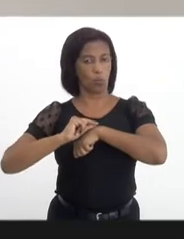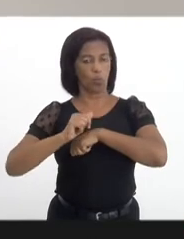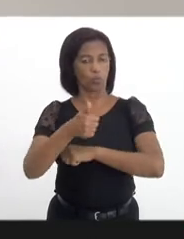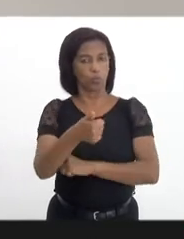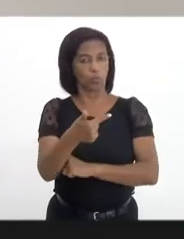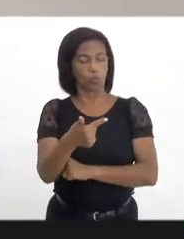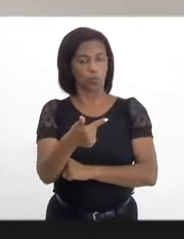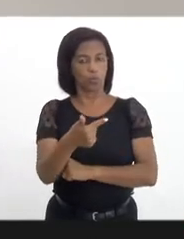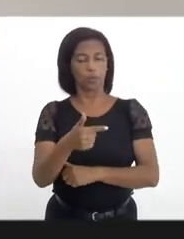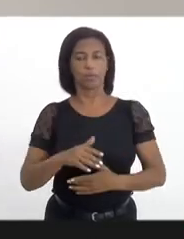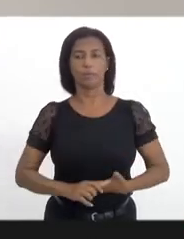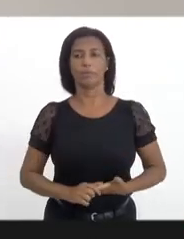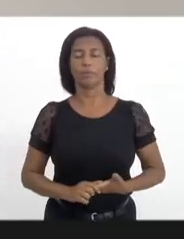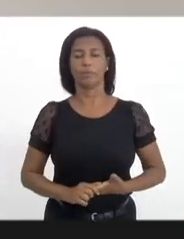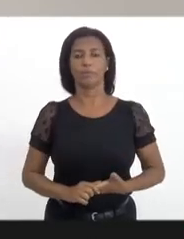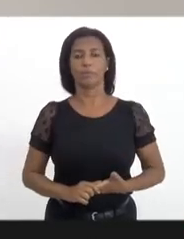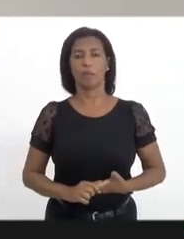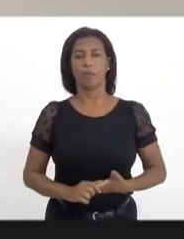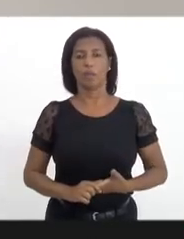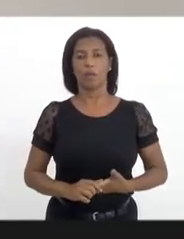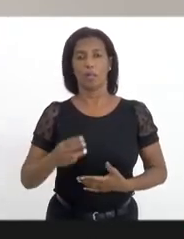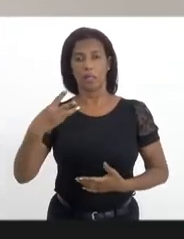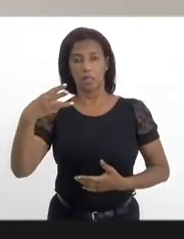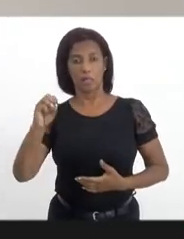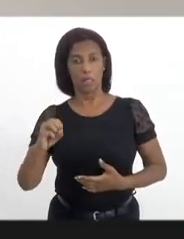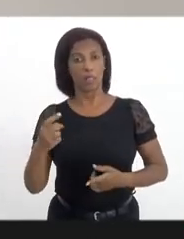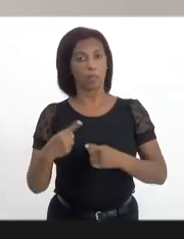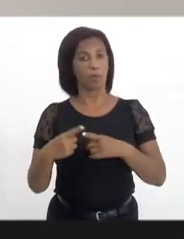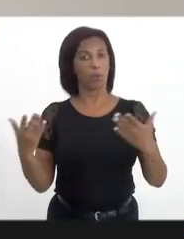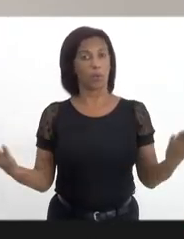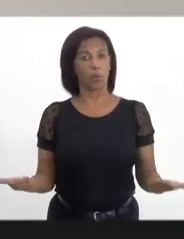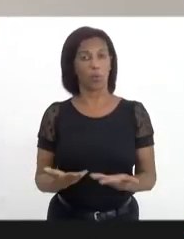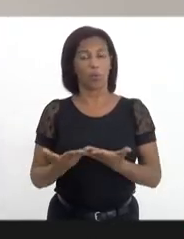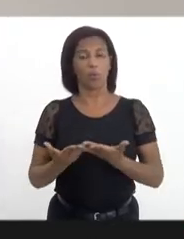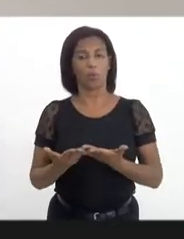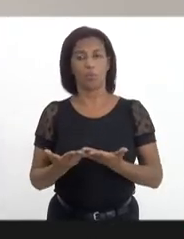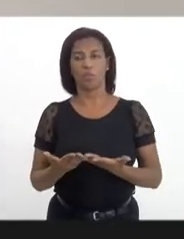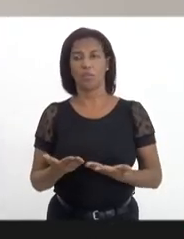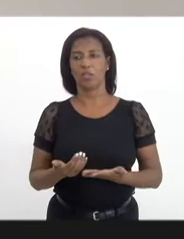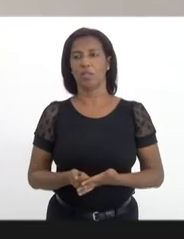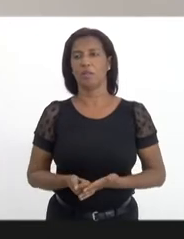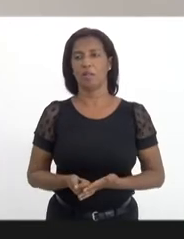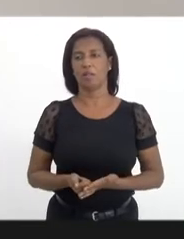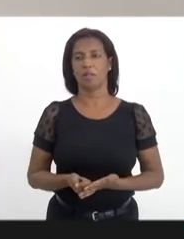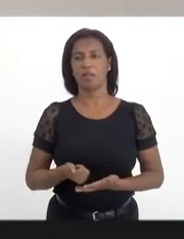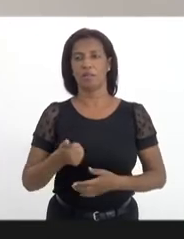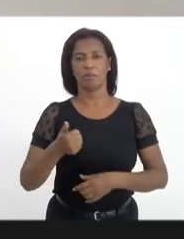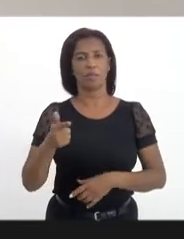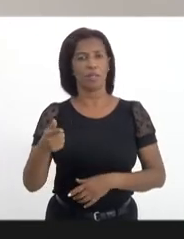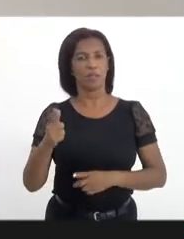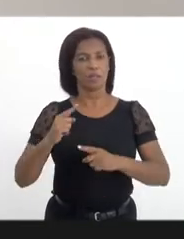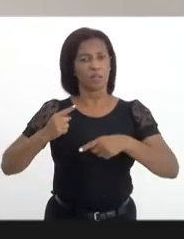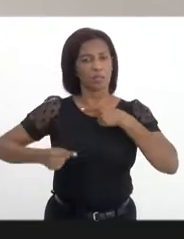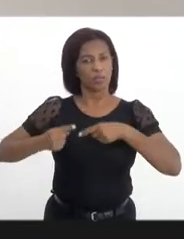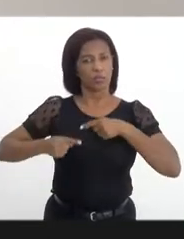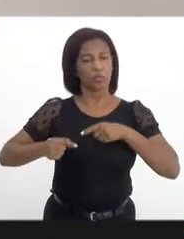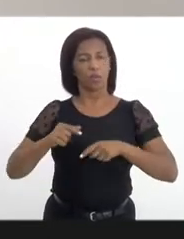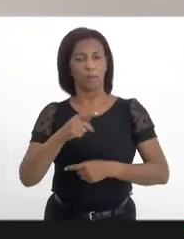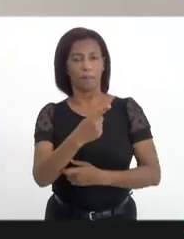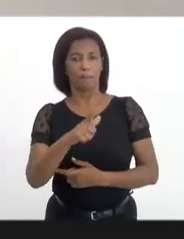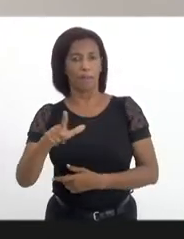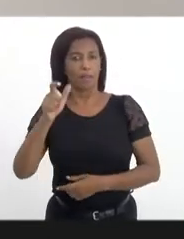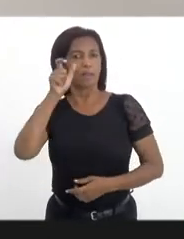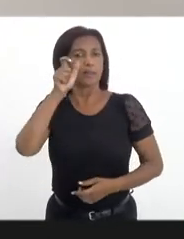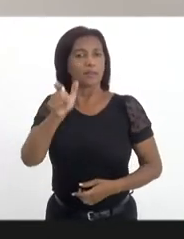12 horas e 30 minutos, pois hoje o plenário começará mais cedo e será discutido vários projetos de